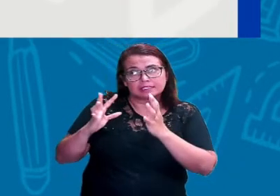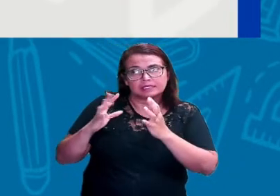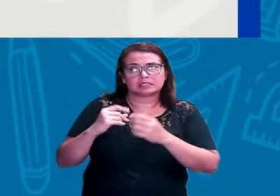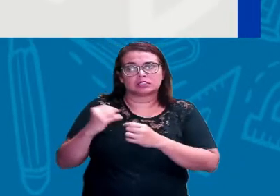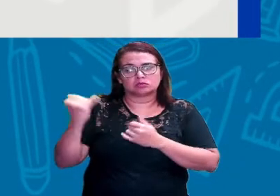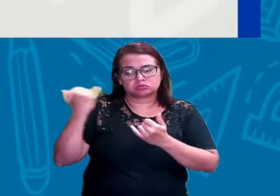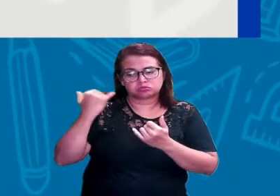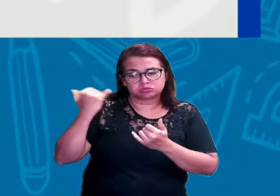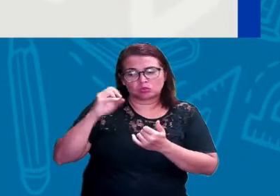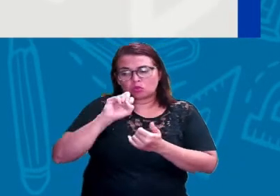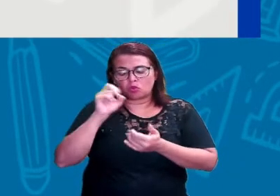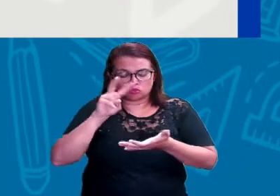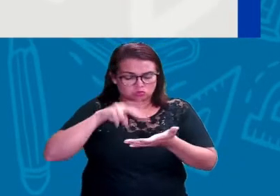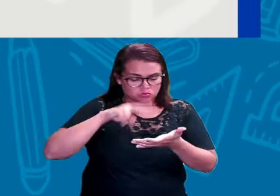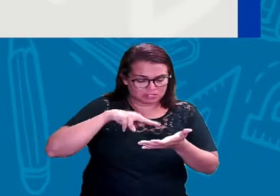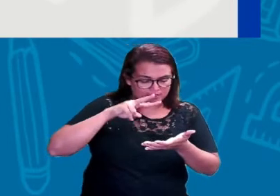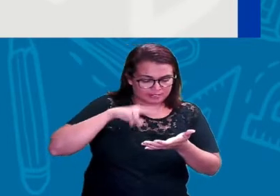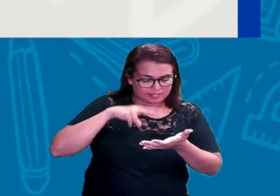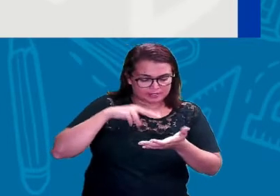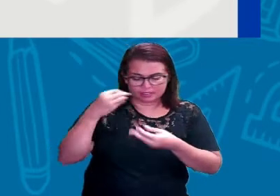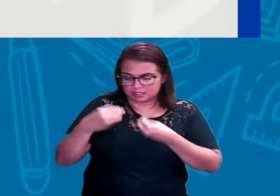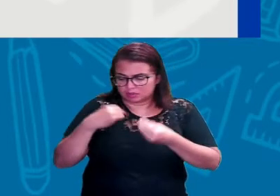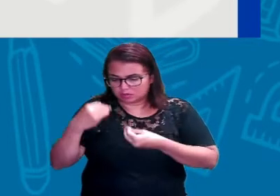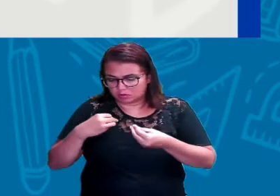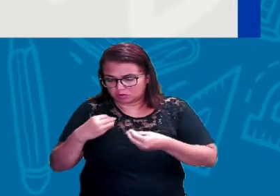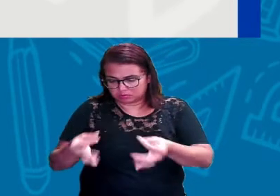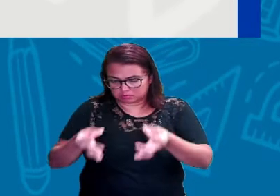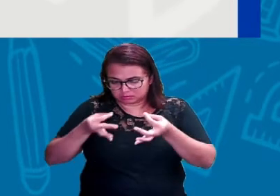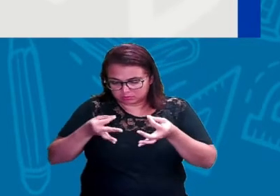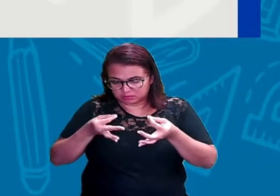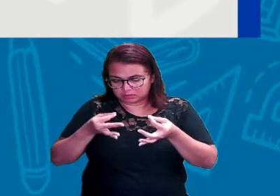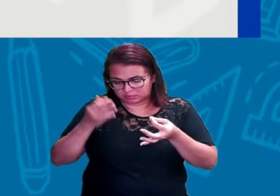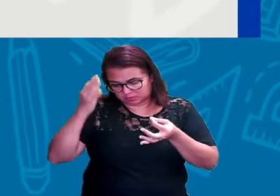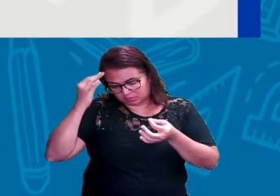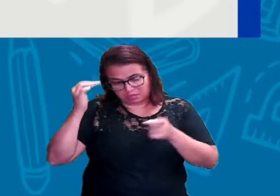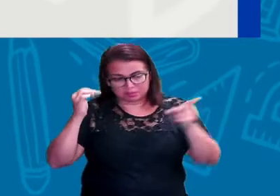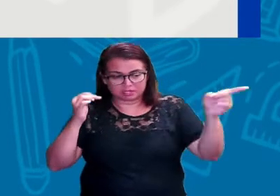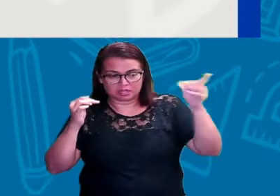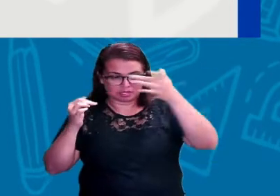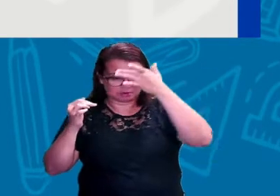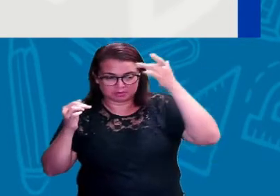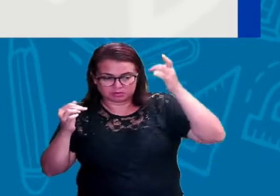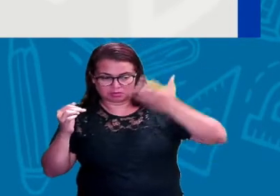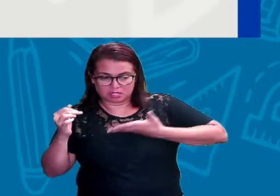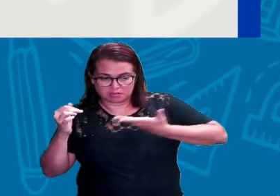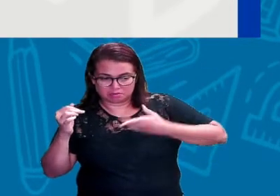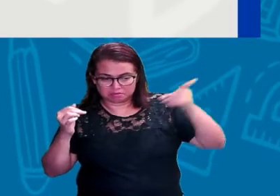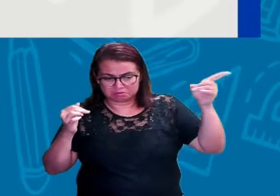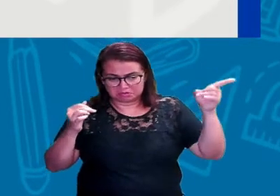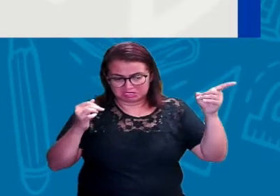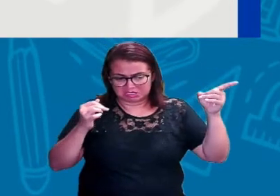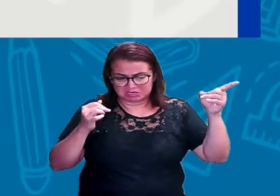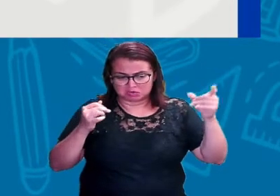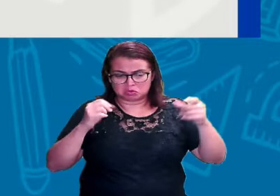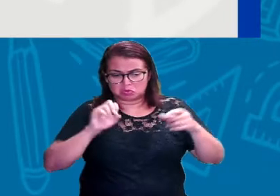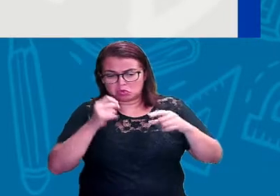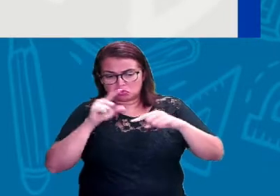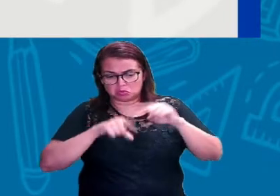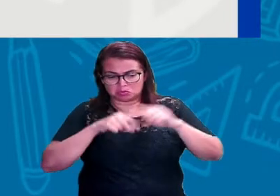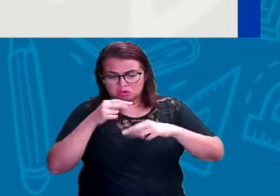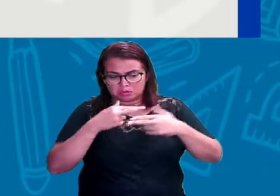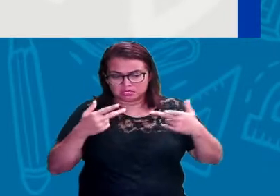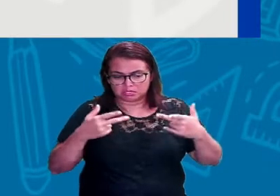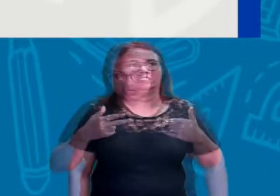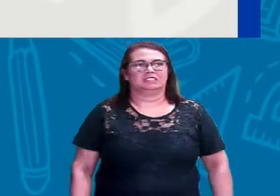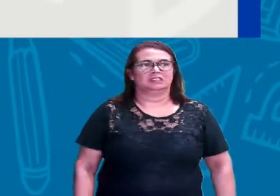da localização onde essa pessoa está, se você tem alguma informação aonde você guardou esse objeto, ah, eu guardei